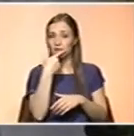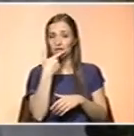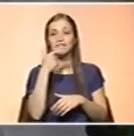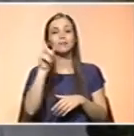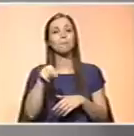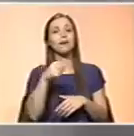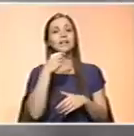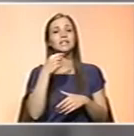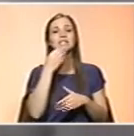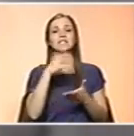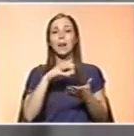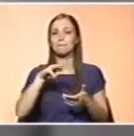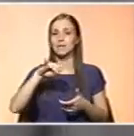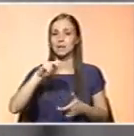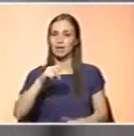minerais.